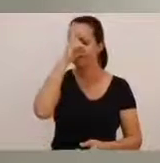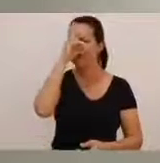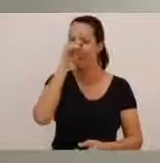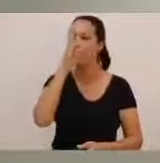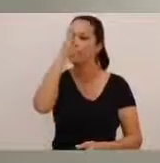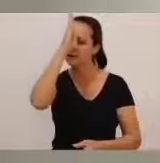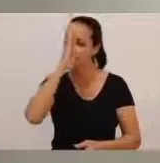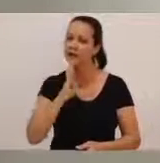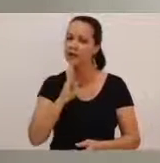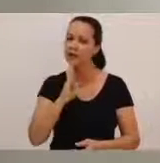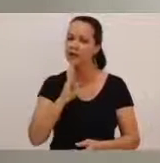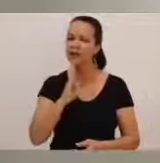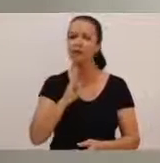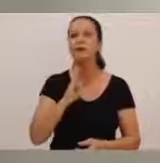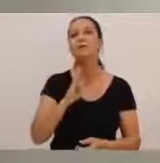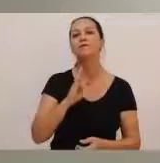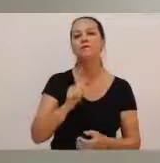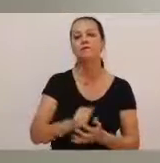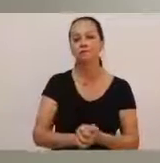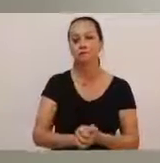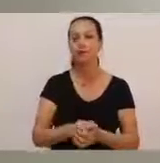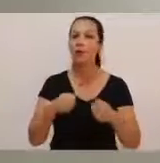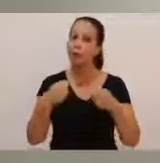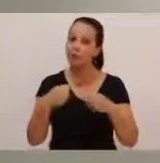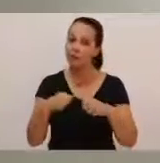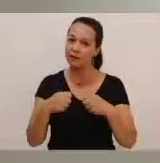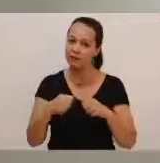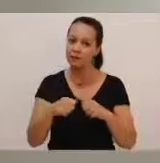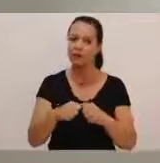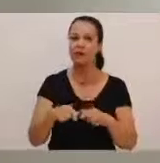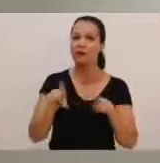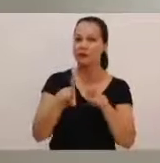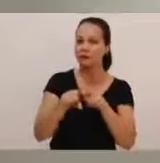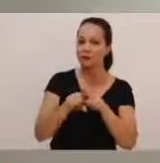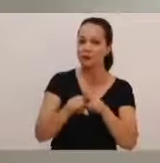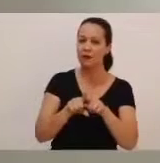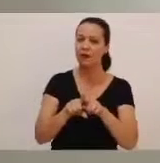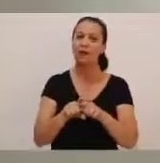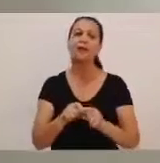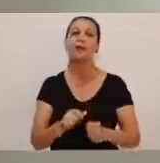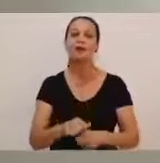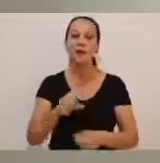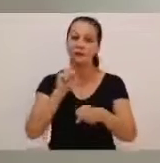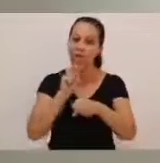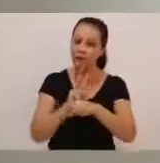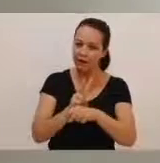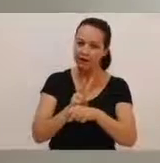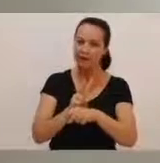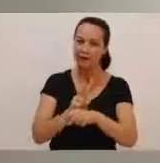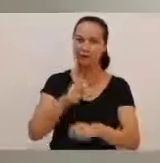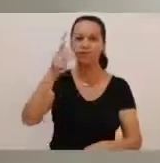lembrar que há isenção para as pessoas inscritas no Cade Único e nós também reservamos